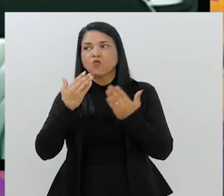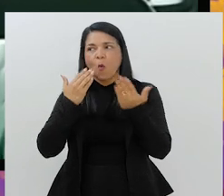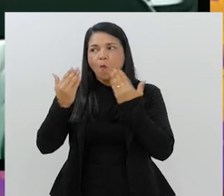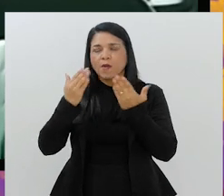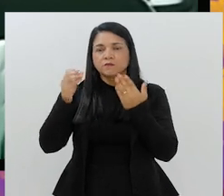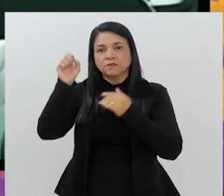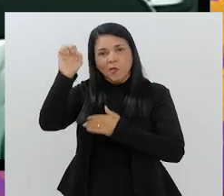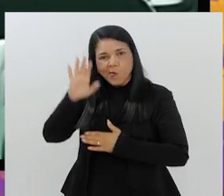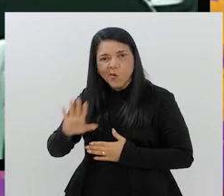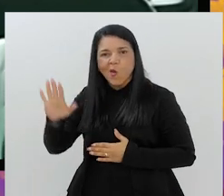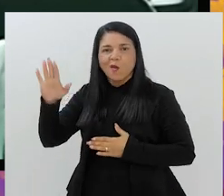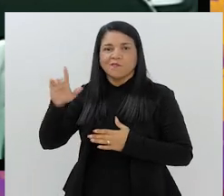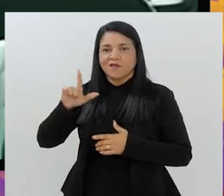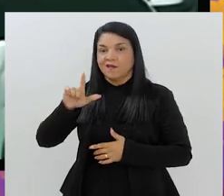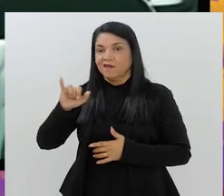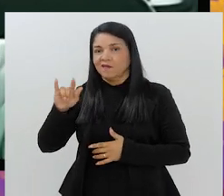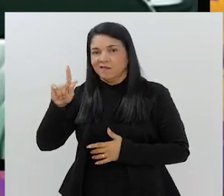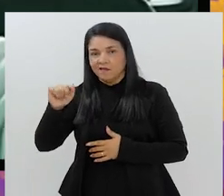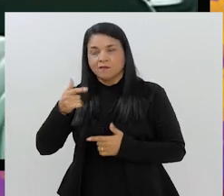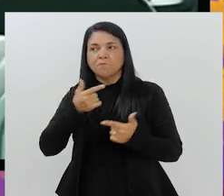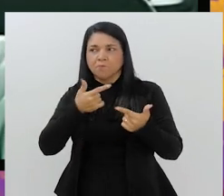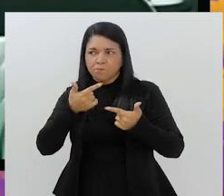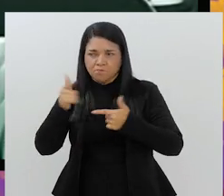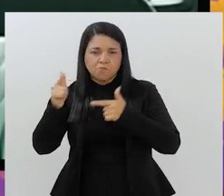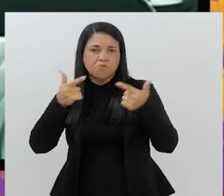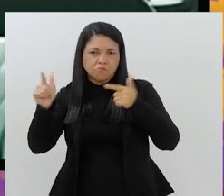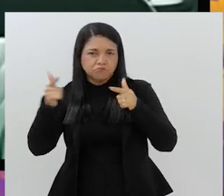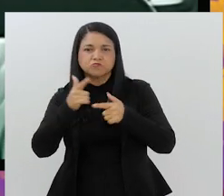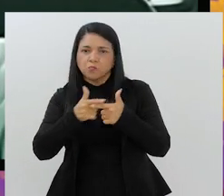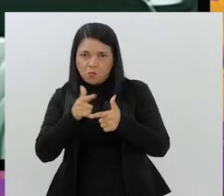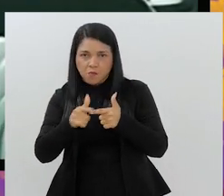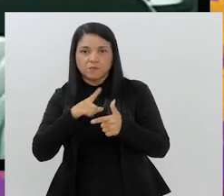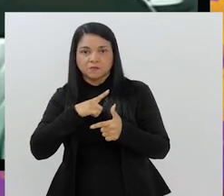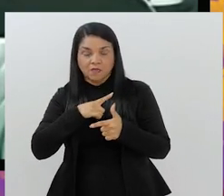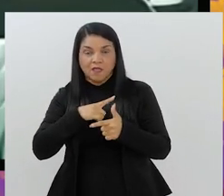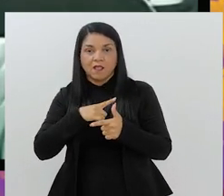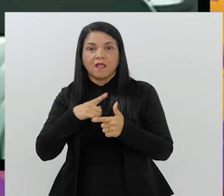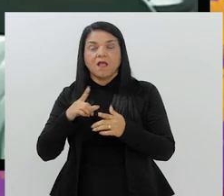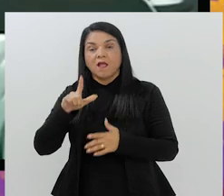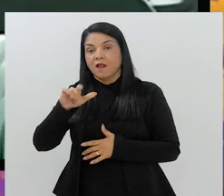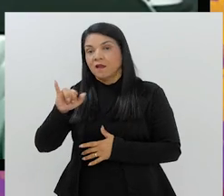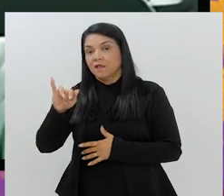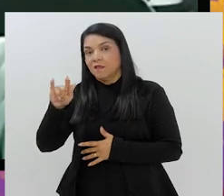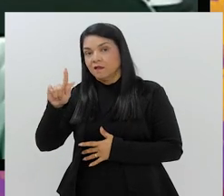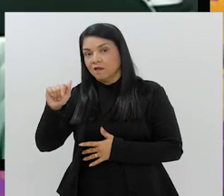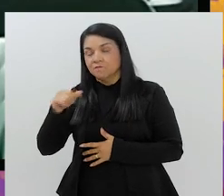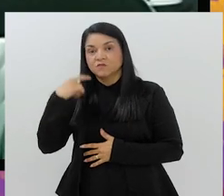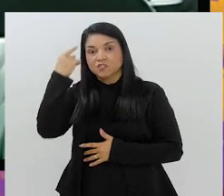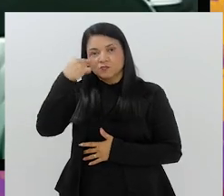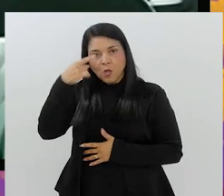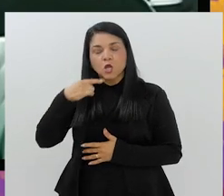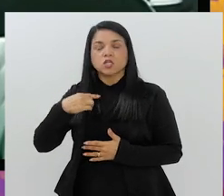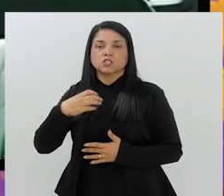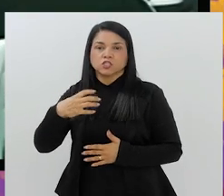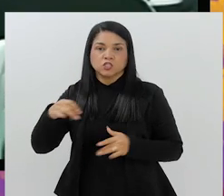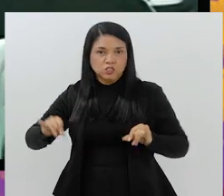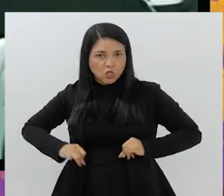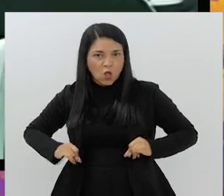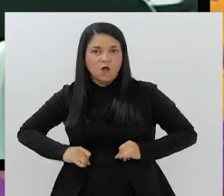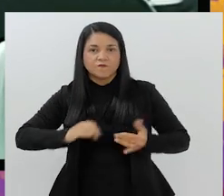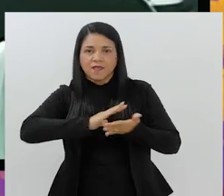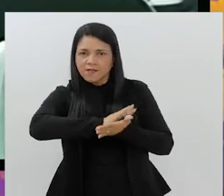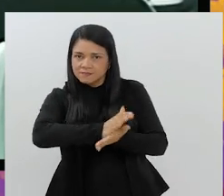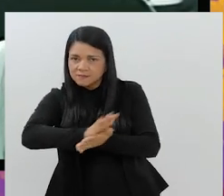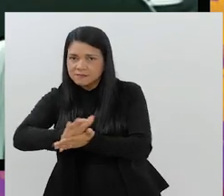temos nas grandes ligas europeias, em que existem problemas de outra natureza. A liga espanhola sofre